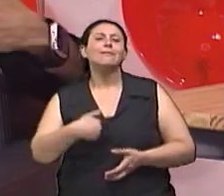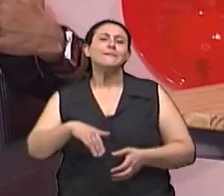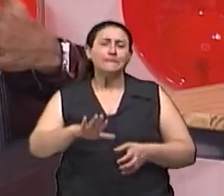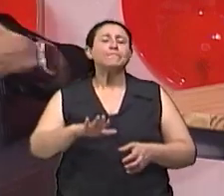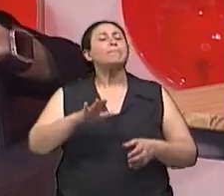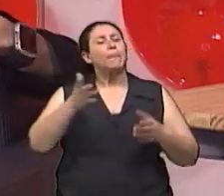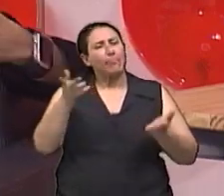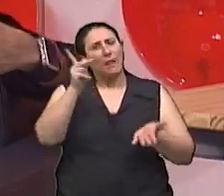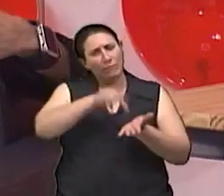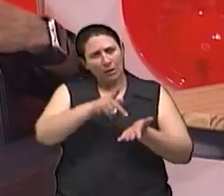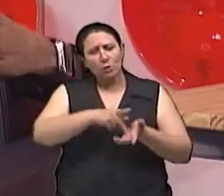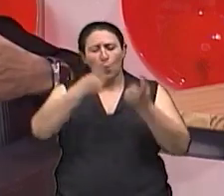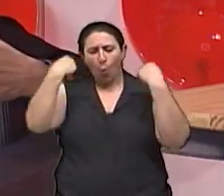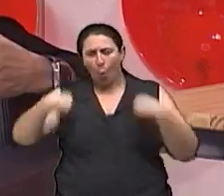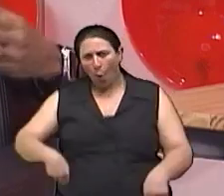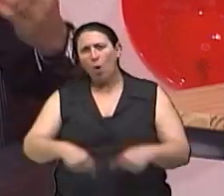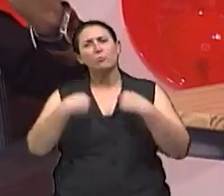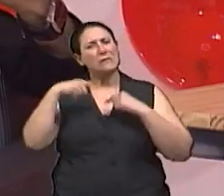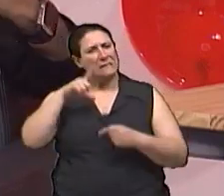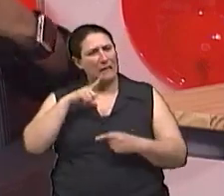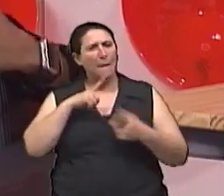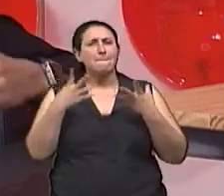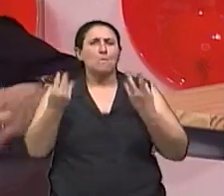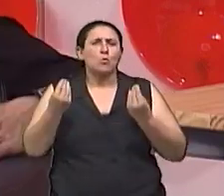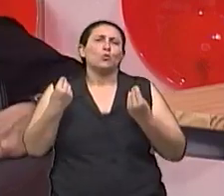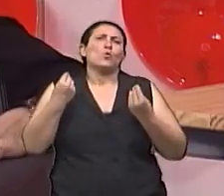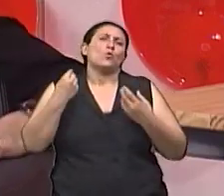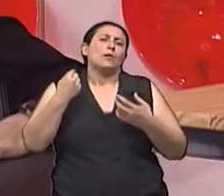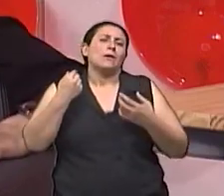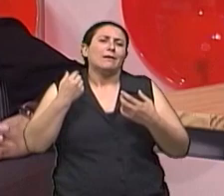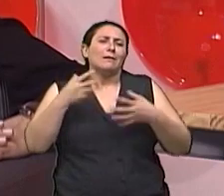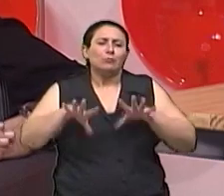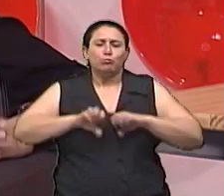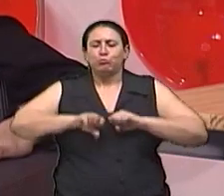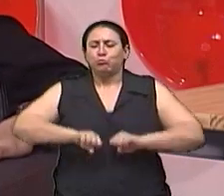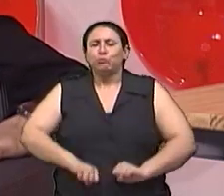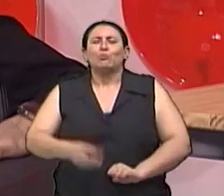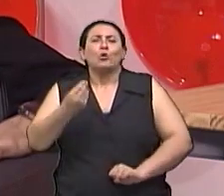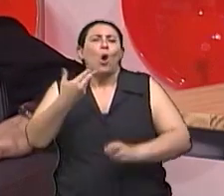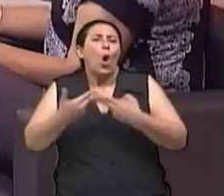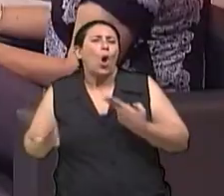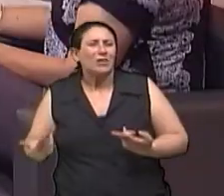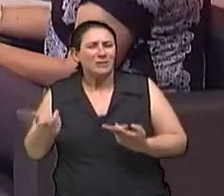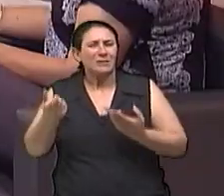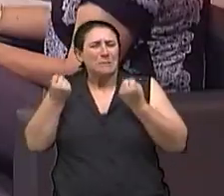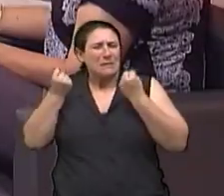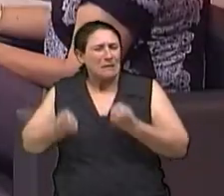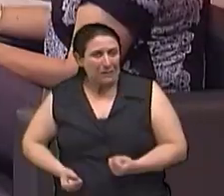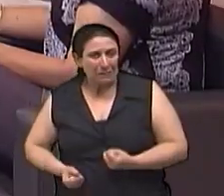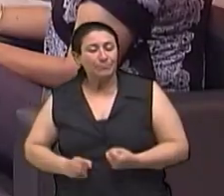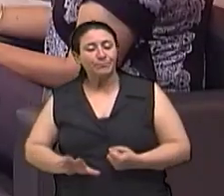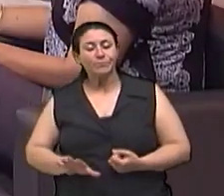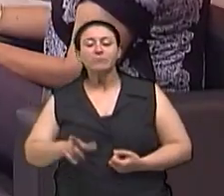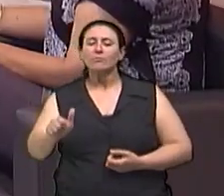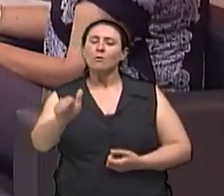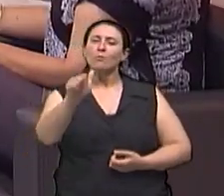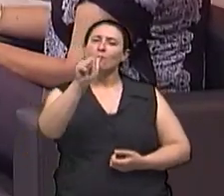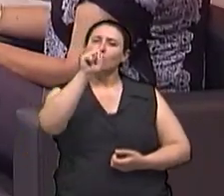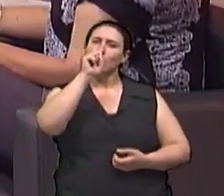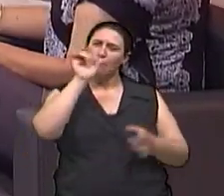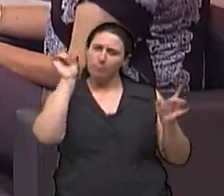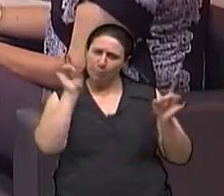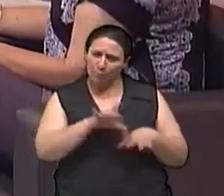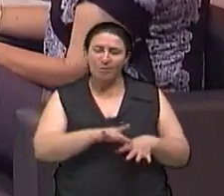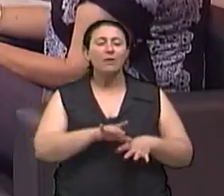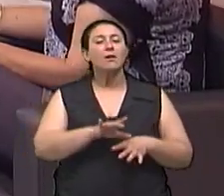da própria digestão Metabolismo Tudo isso Então Toma o suco Depois faça um café leve Não